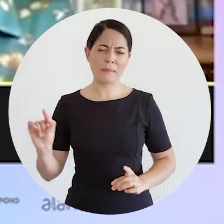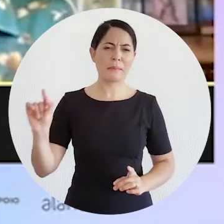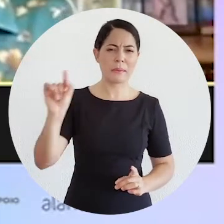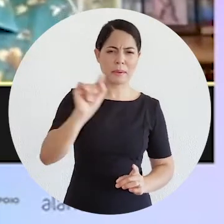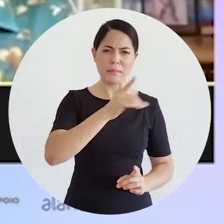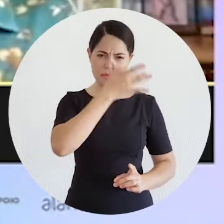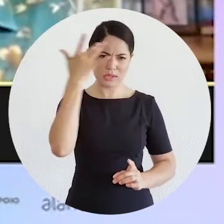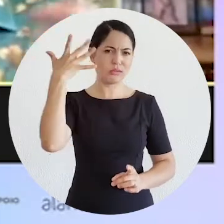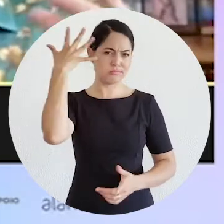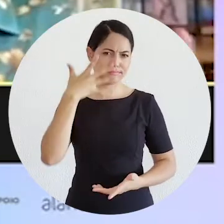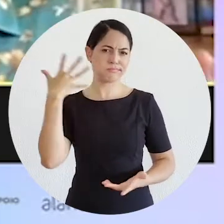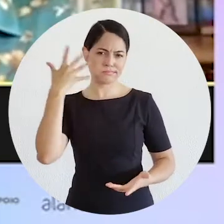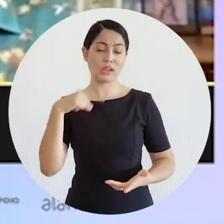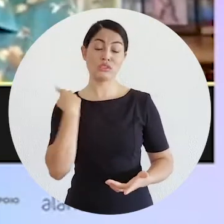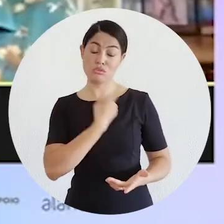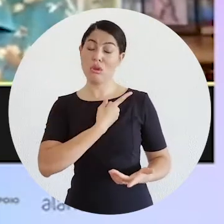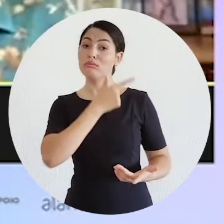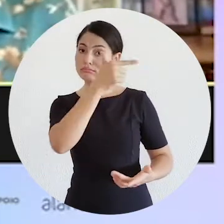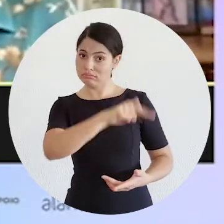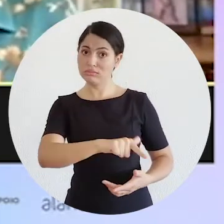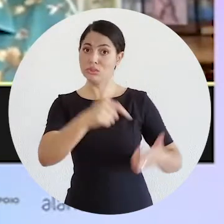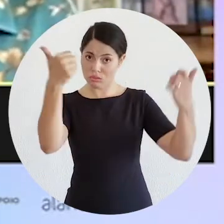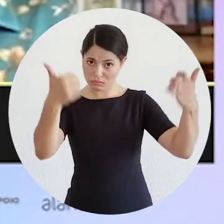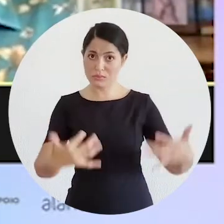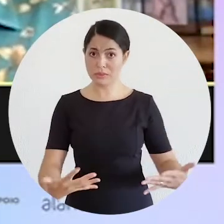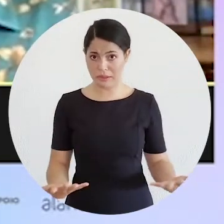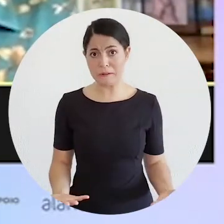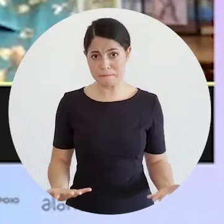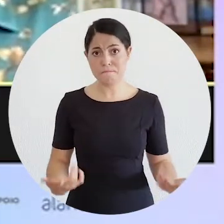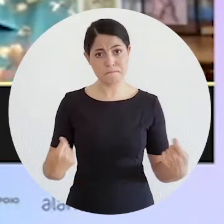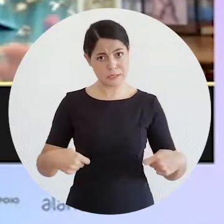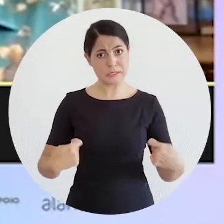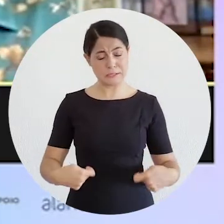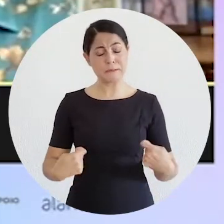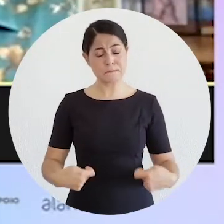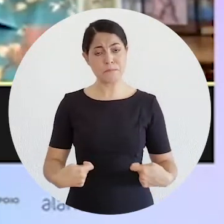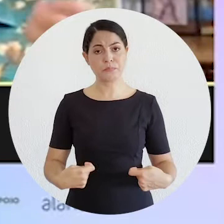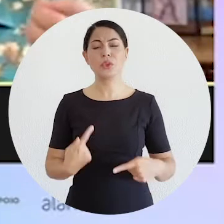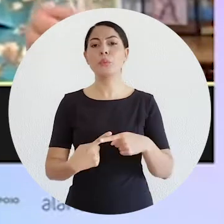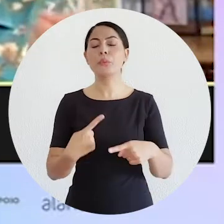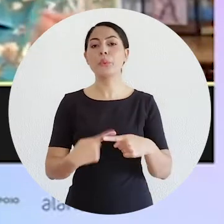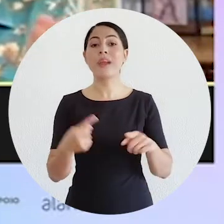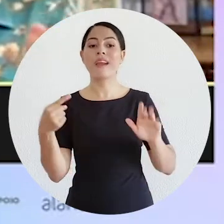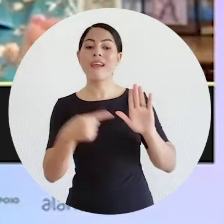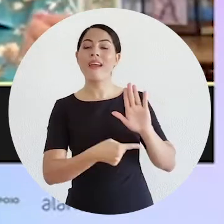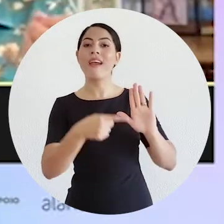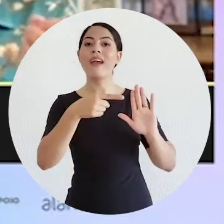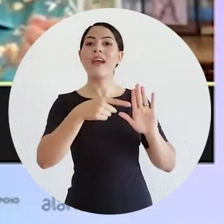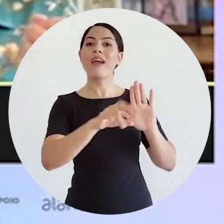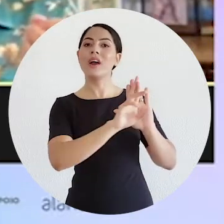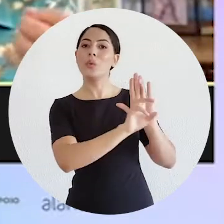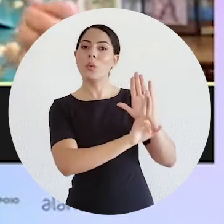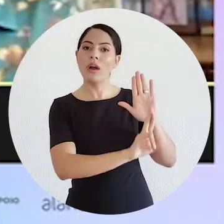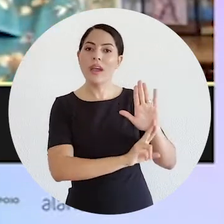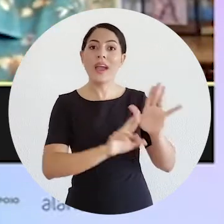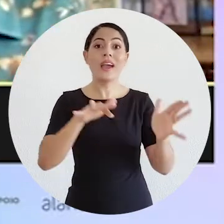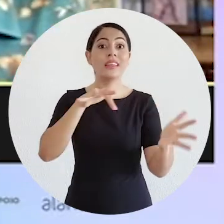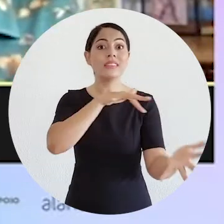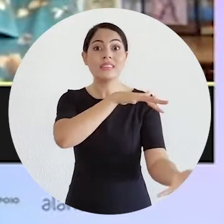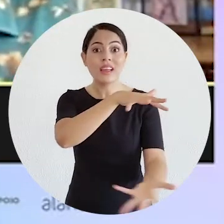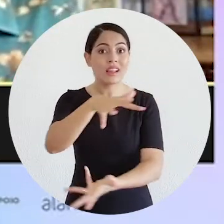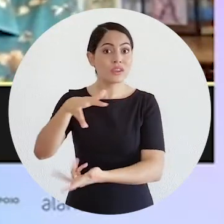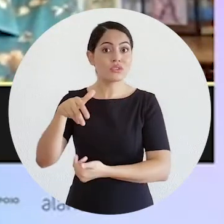vários aqui já falaram, mas é sempre bom repetir, ele é uma